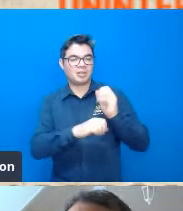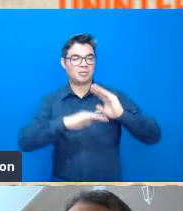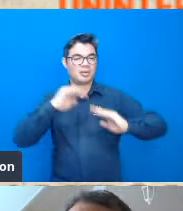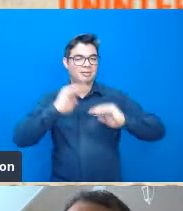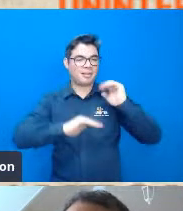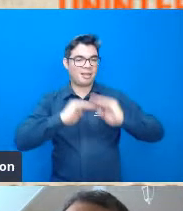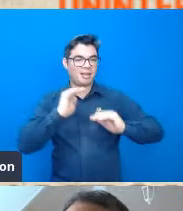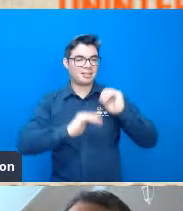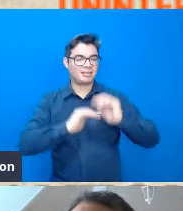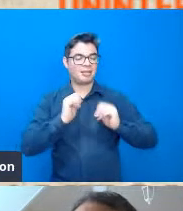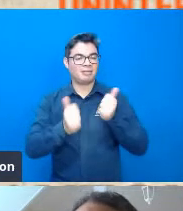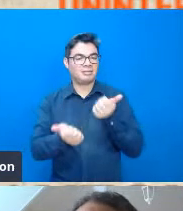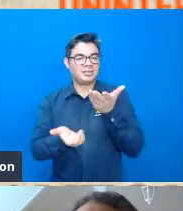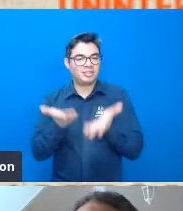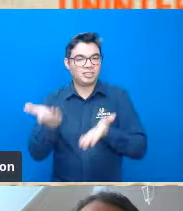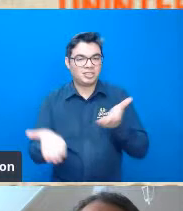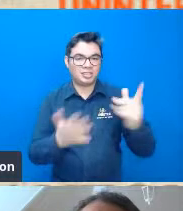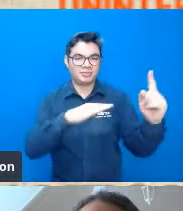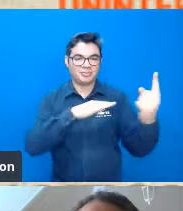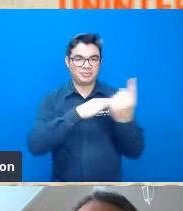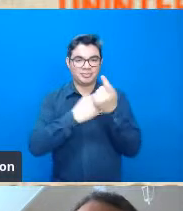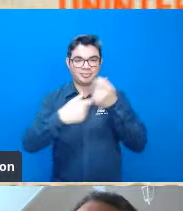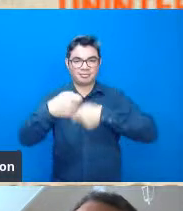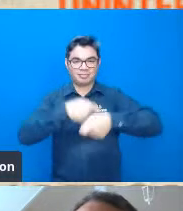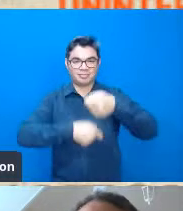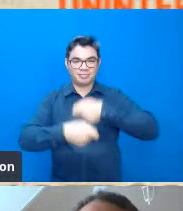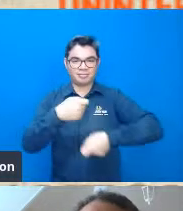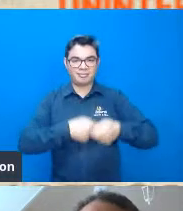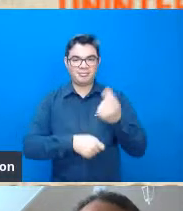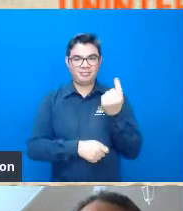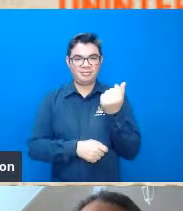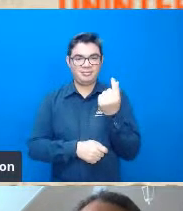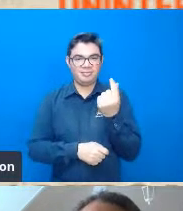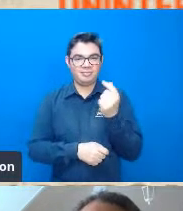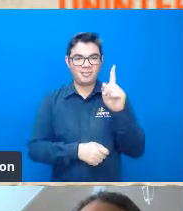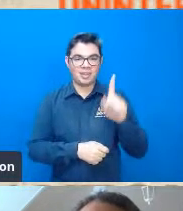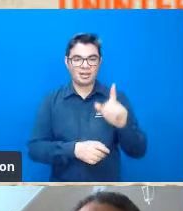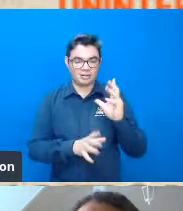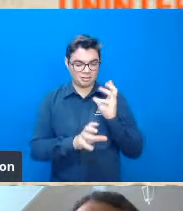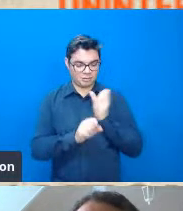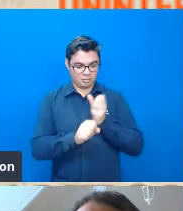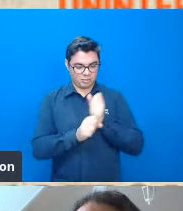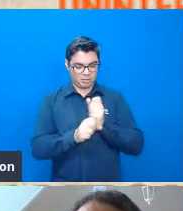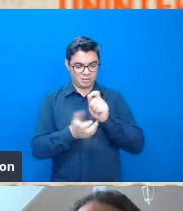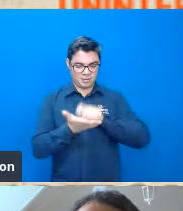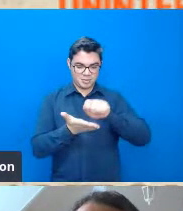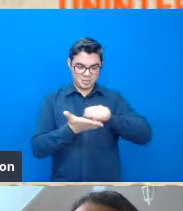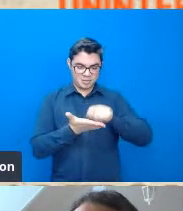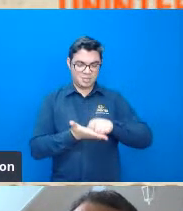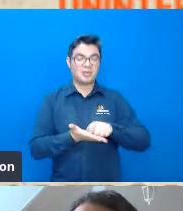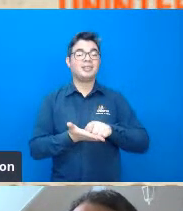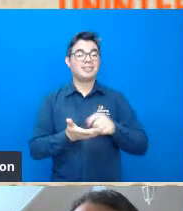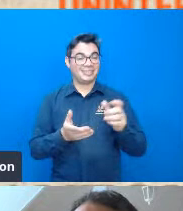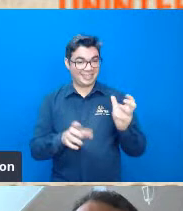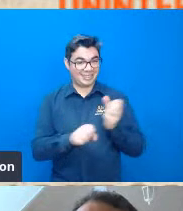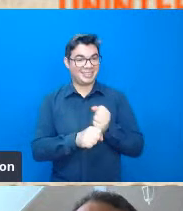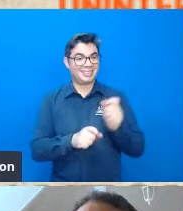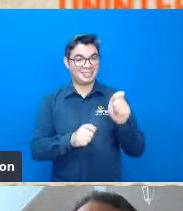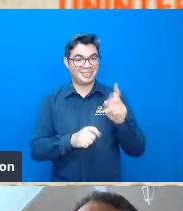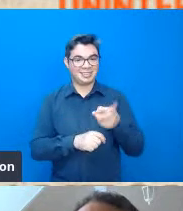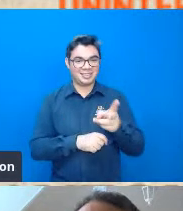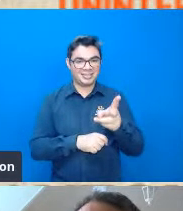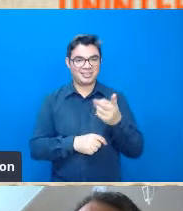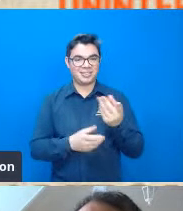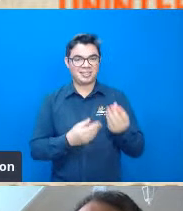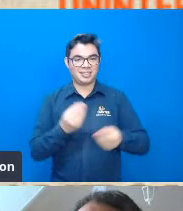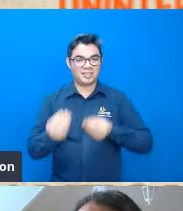atendendo a fregueses passando troco que segundo ele segundo ele mesmo contava com frequência